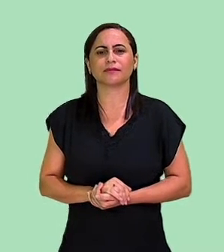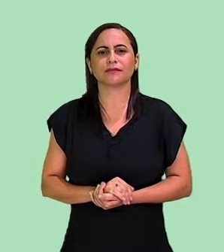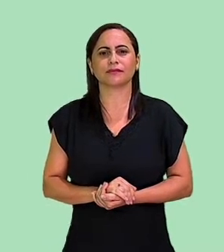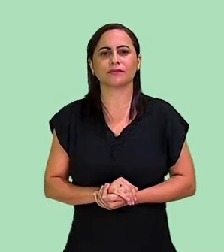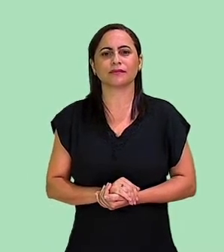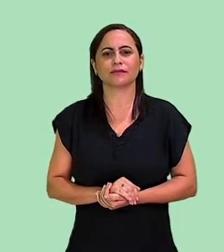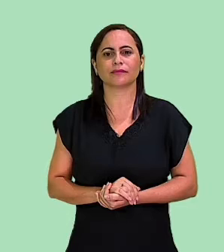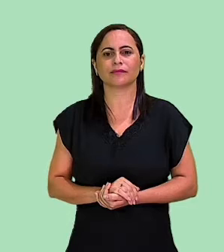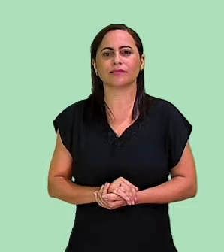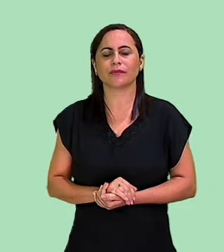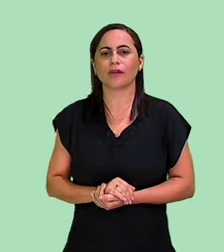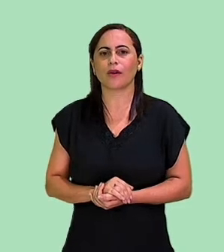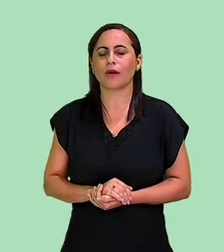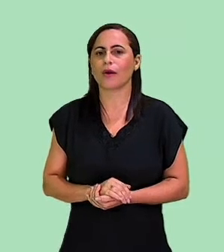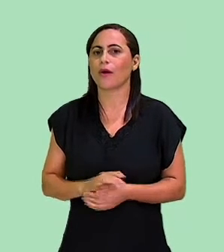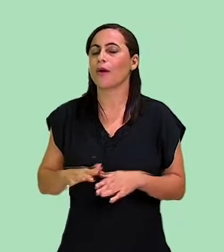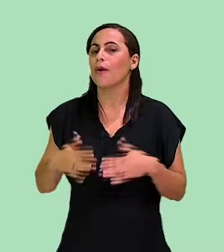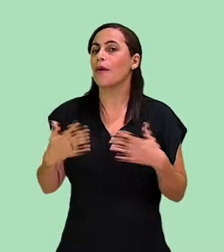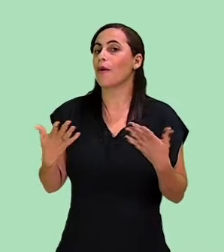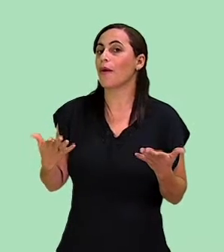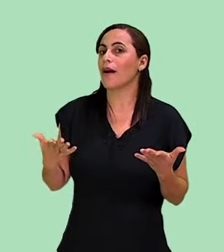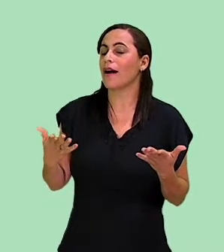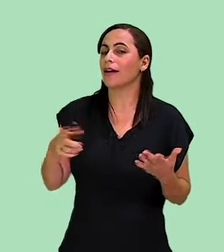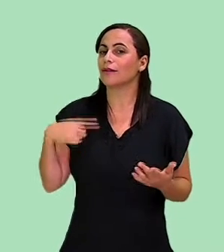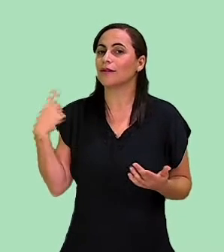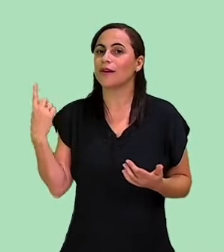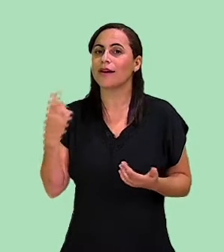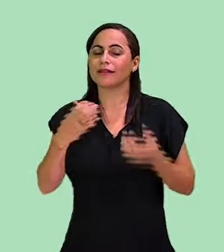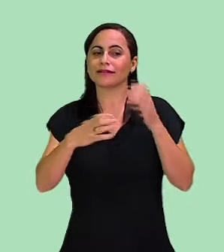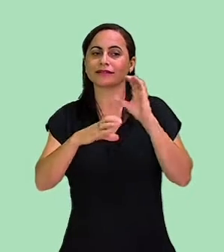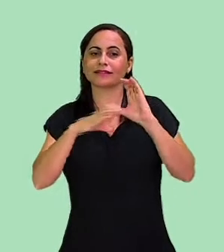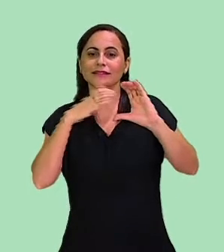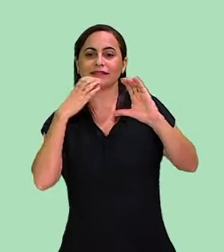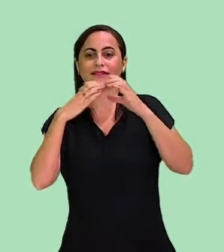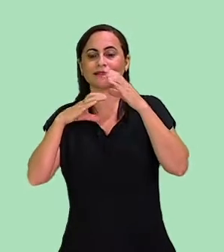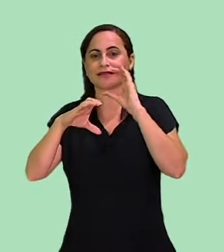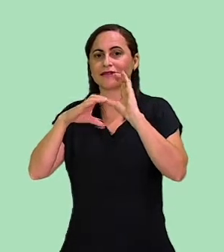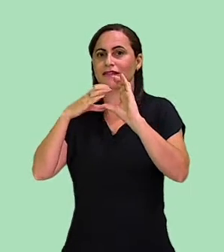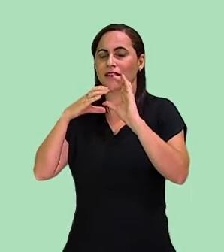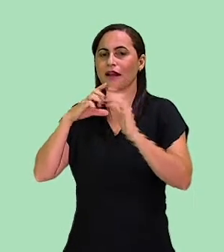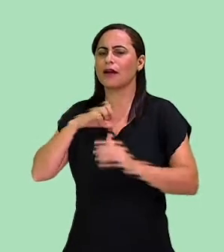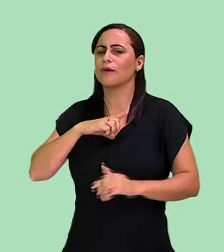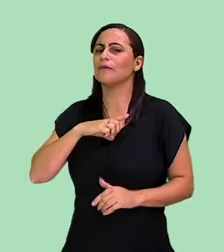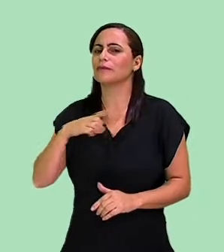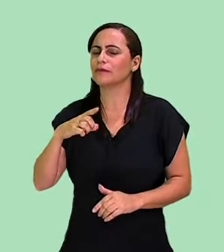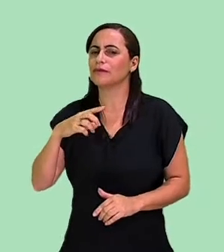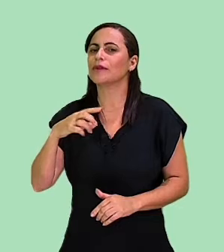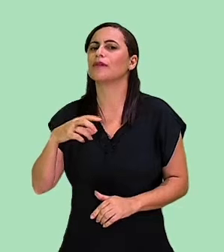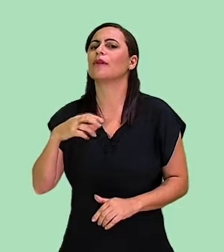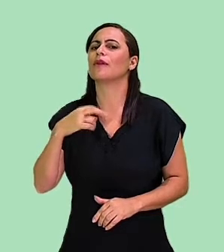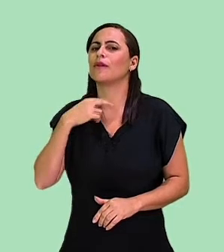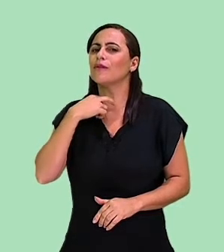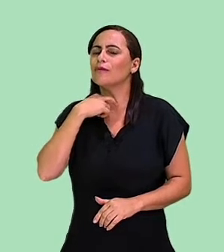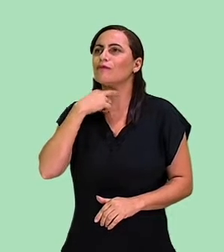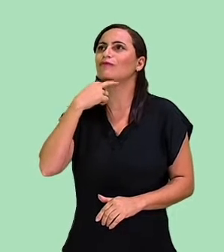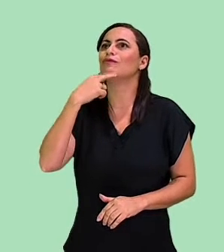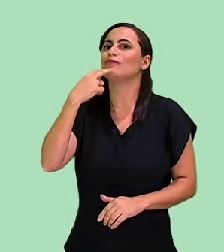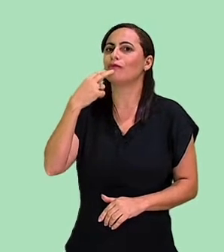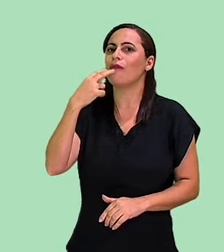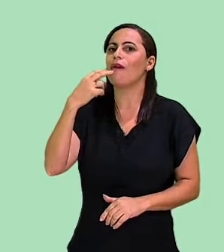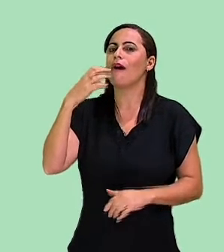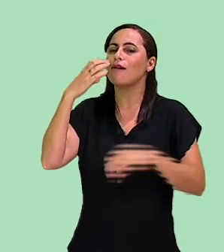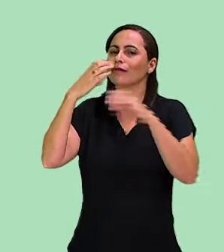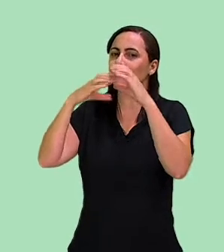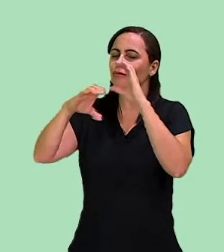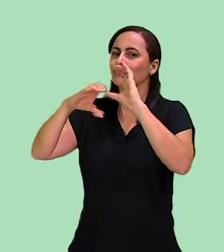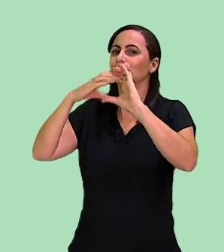Quando você canta Seu corpo emite som Você pode cantar E